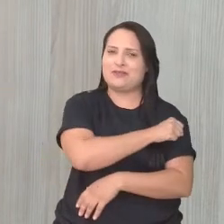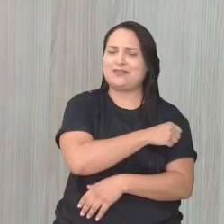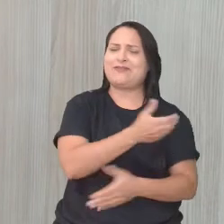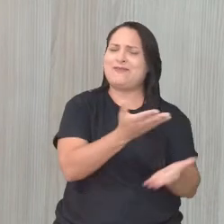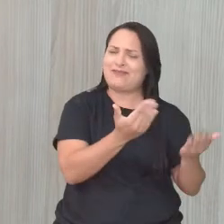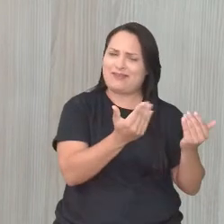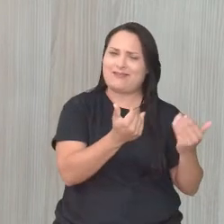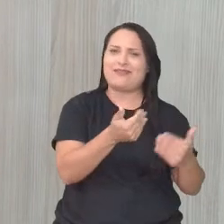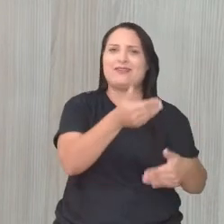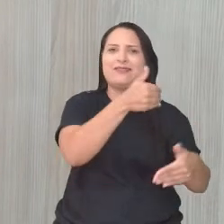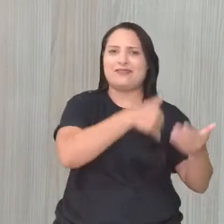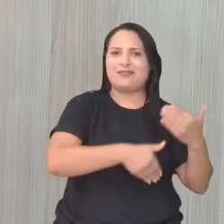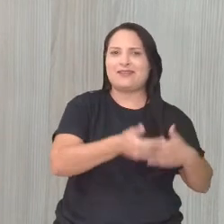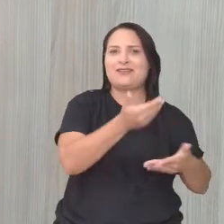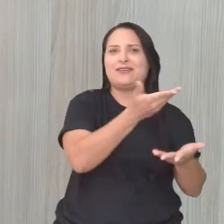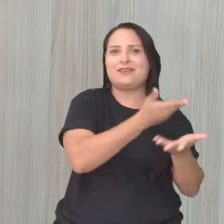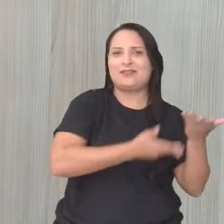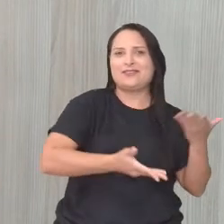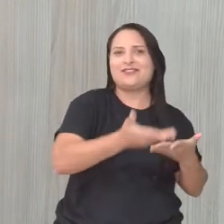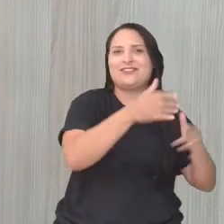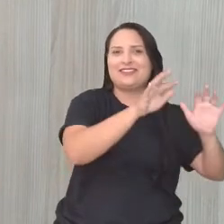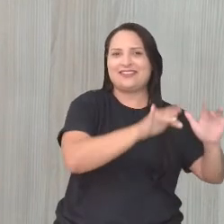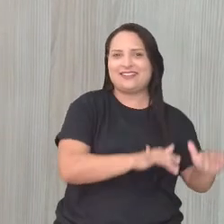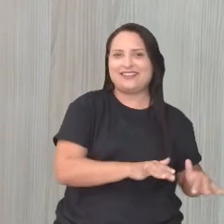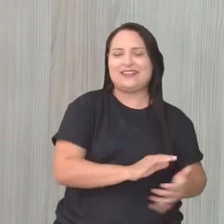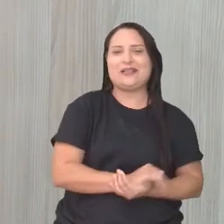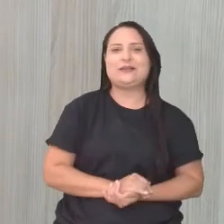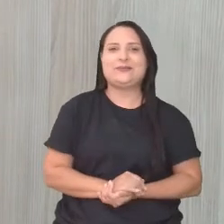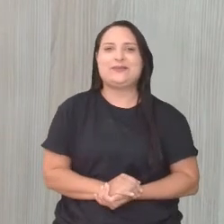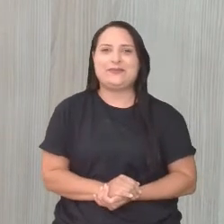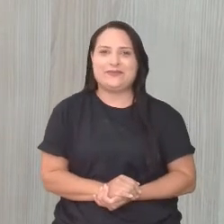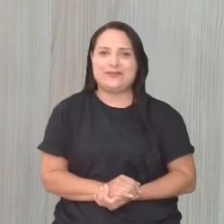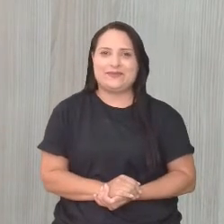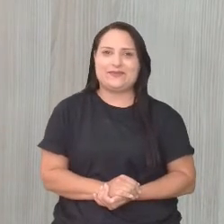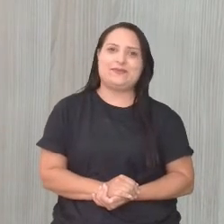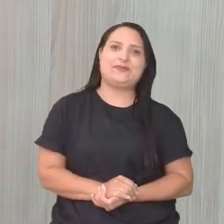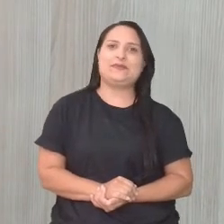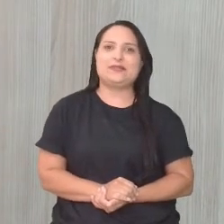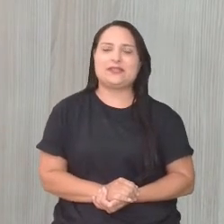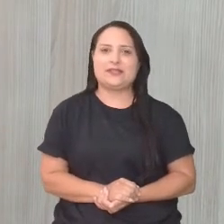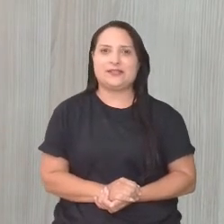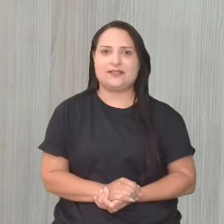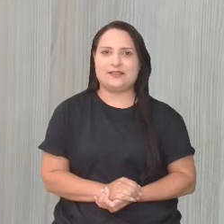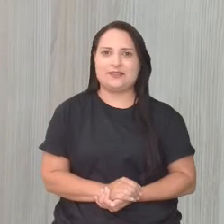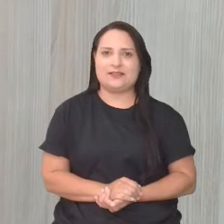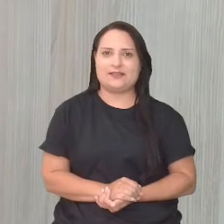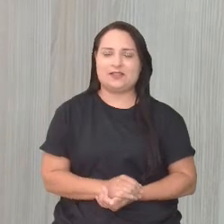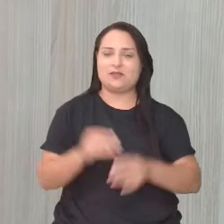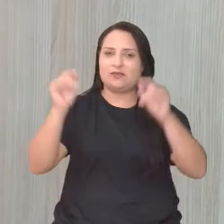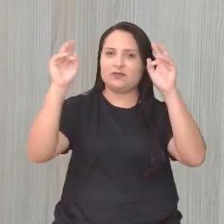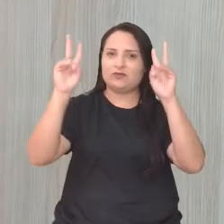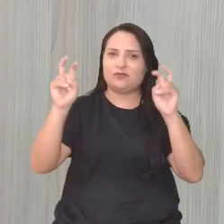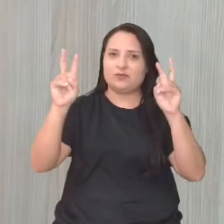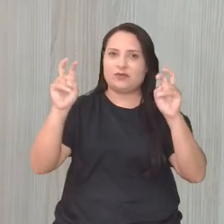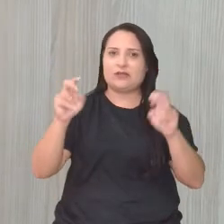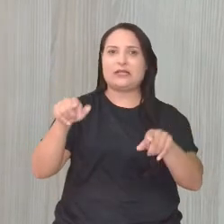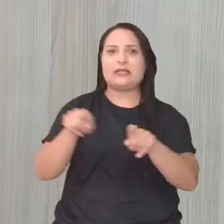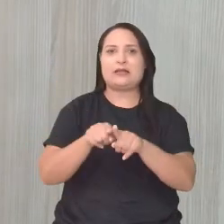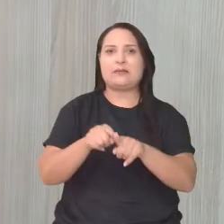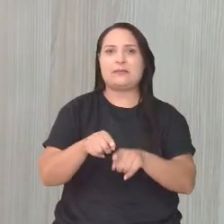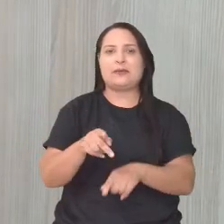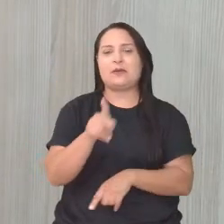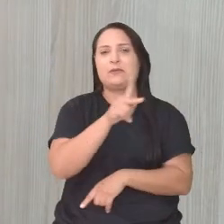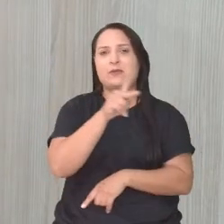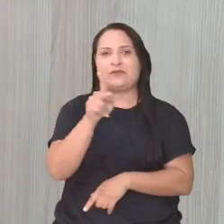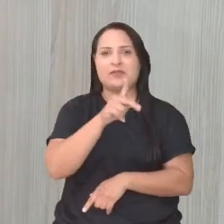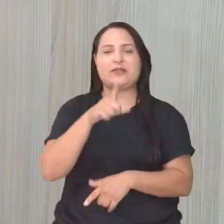interagir com nossa aula, momento GQ, viu? E interagir aqui com a nossa aula, nosso conteúdo, o queridíssimo professor também tem